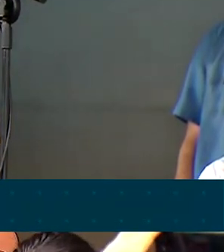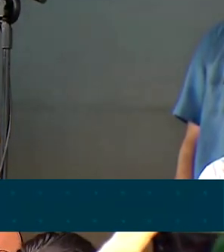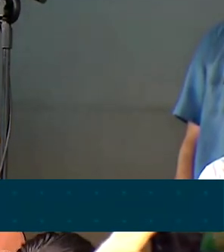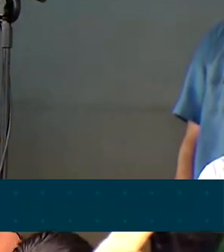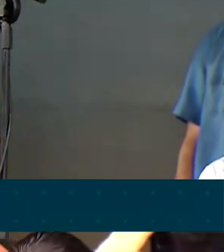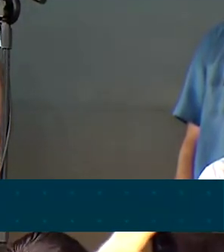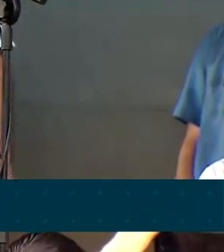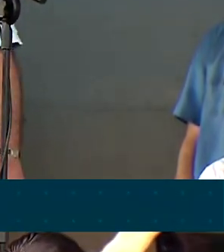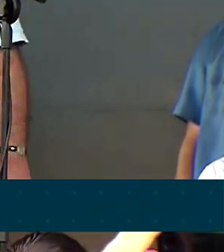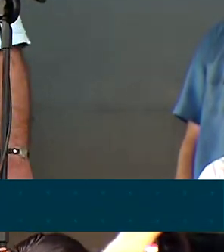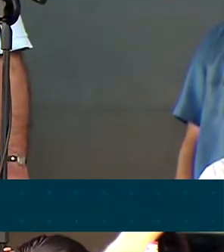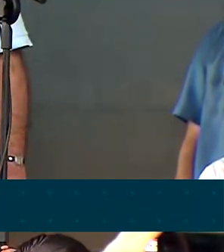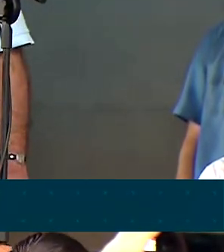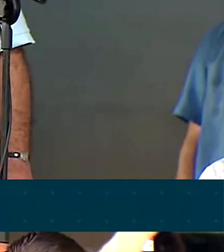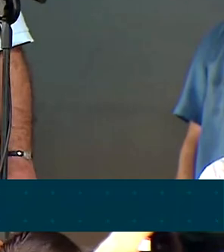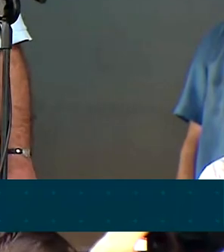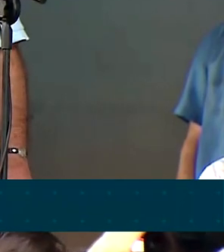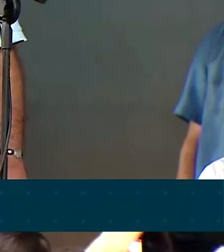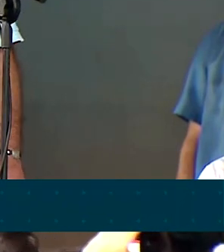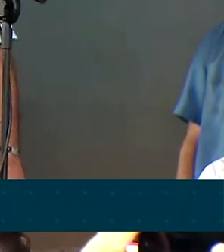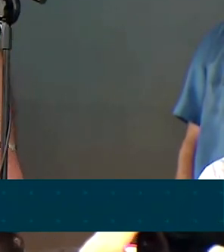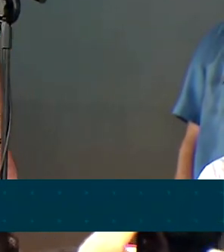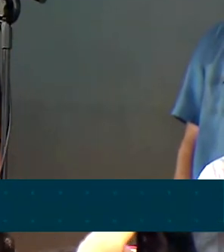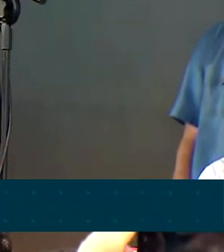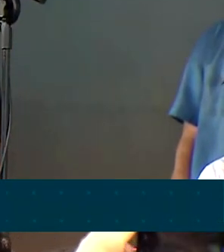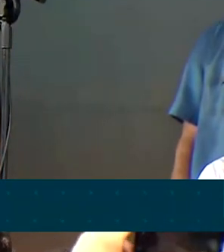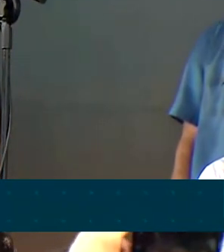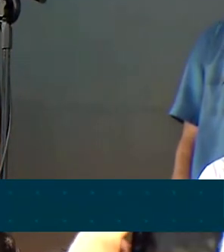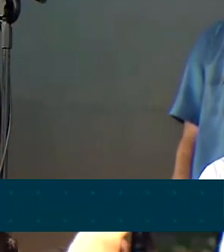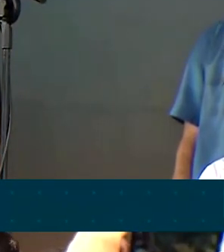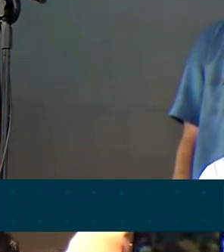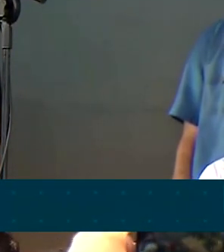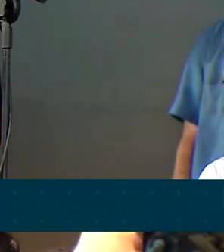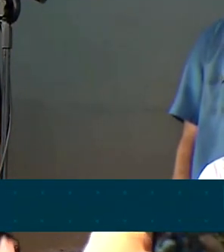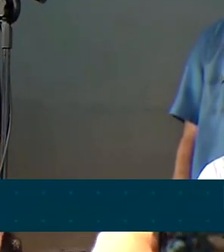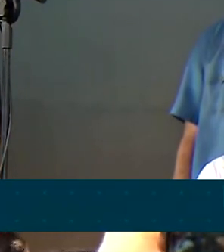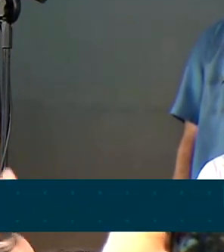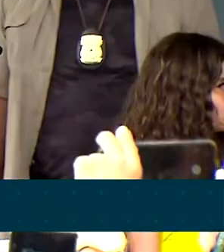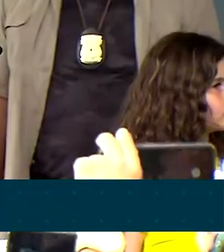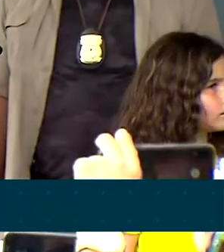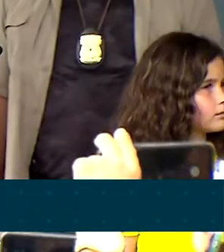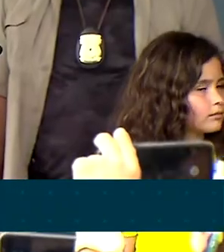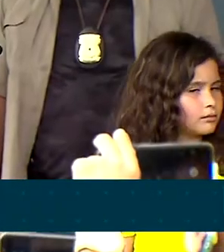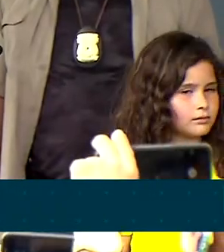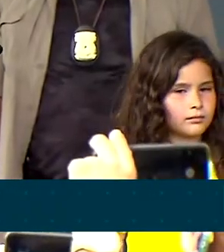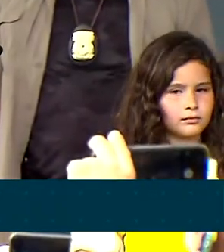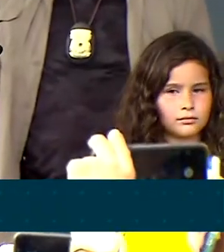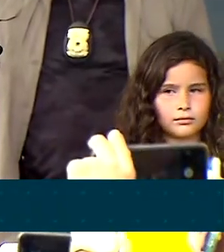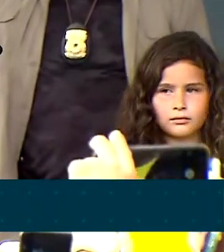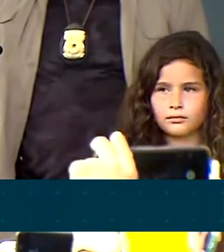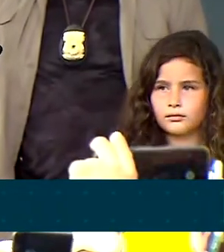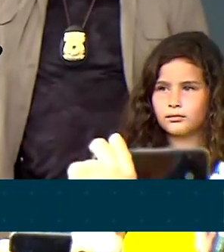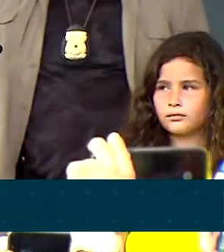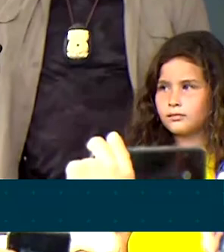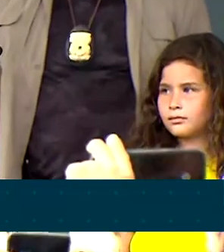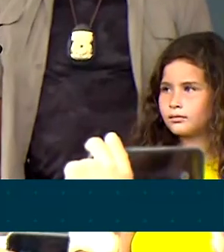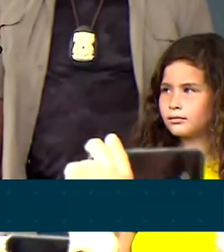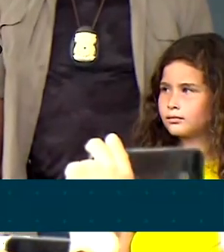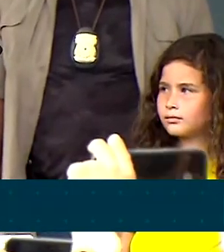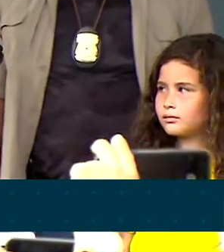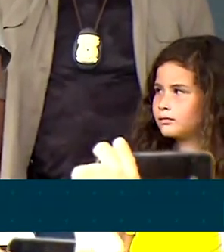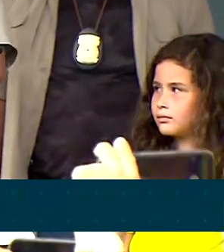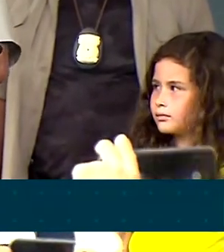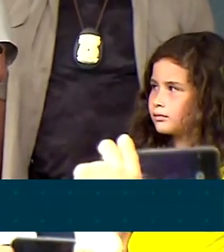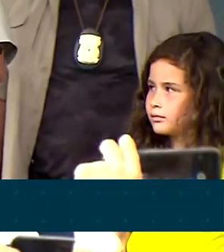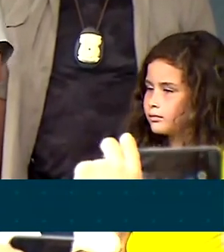que possam atuar nas nossas unidades básicas de saúde. O que fazemos é com o